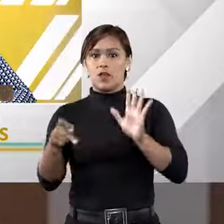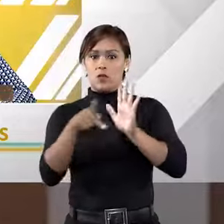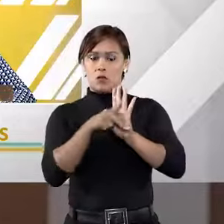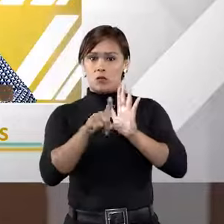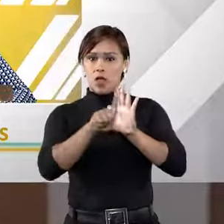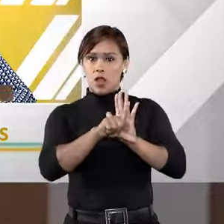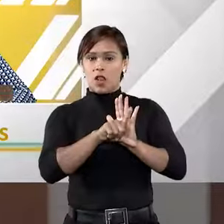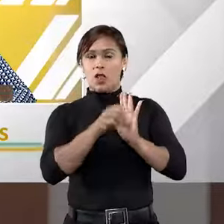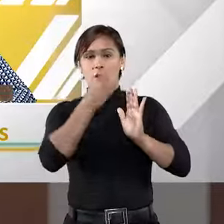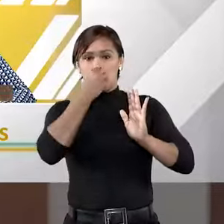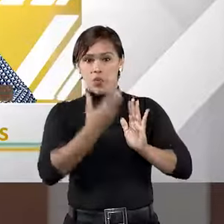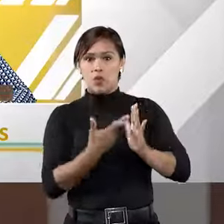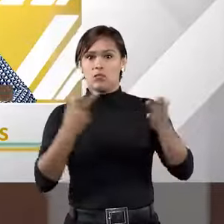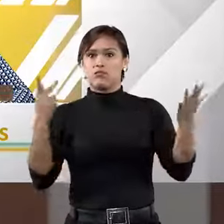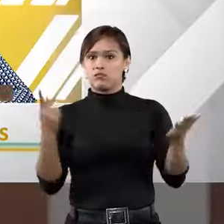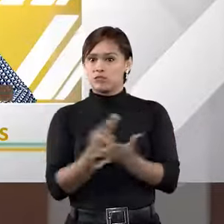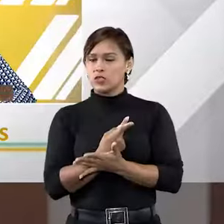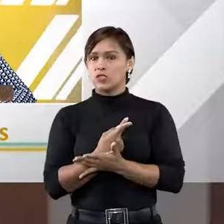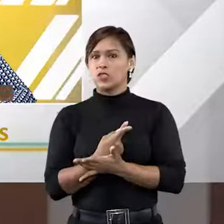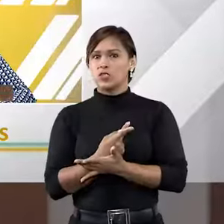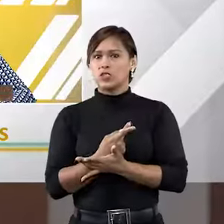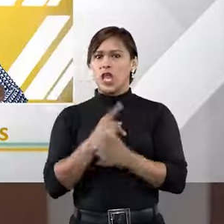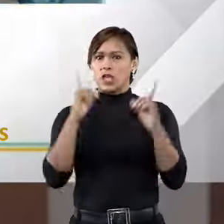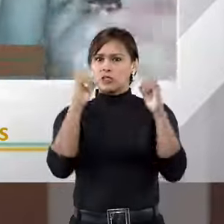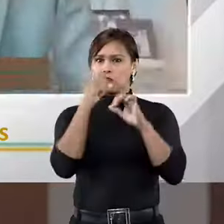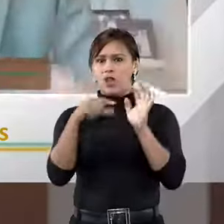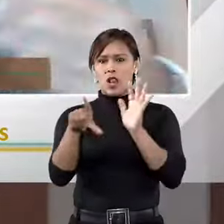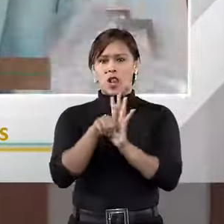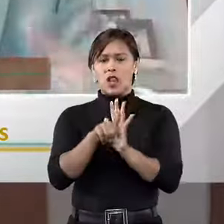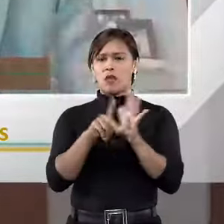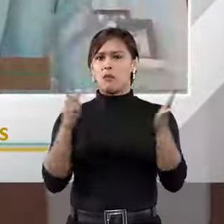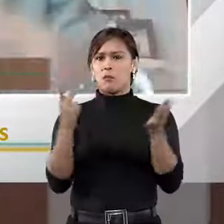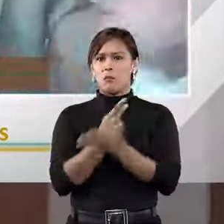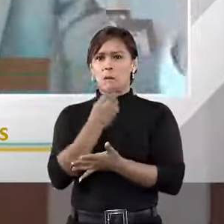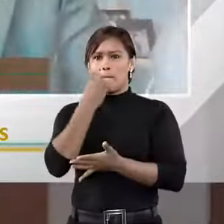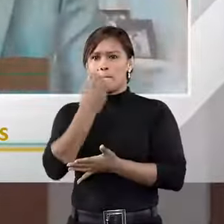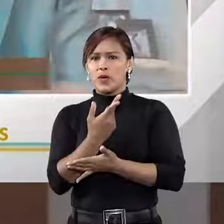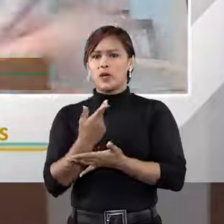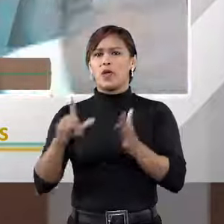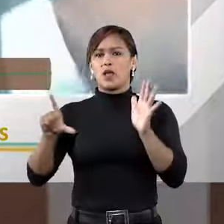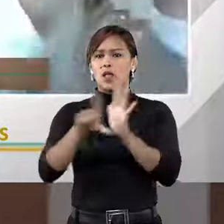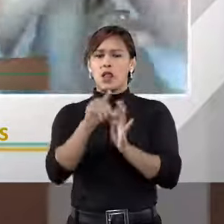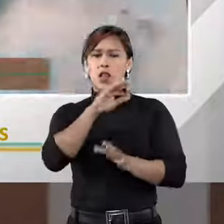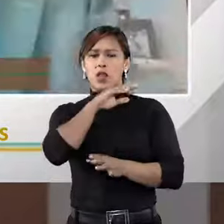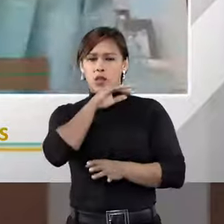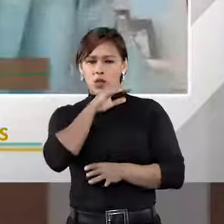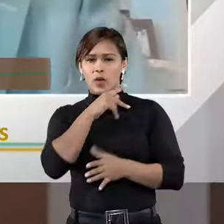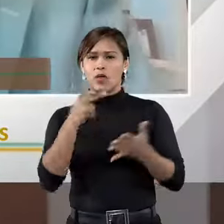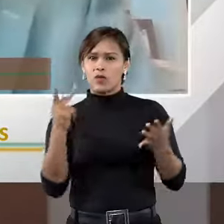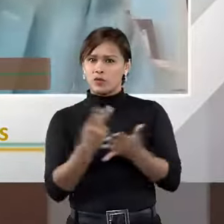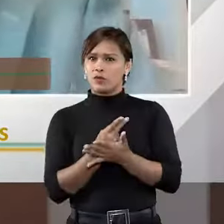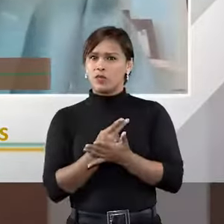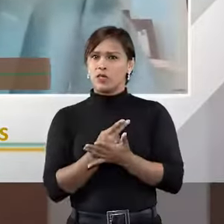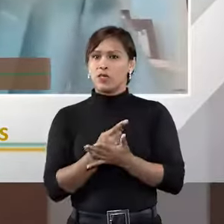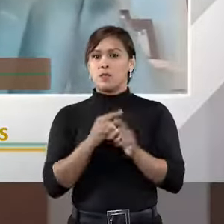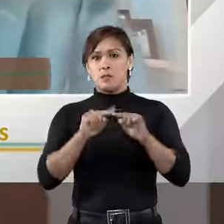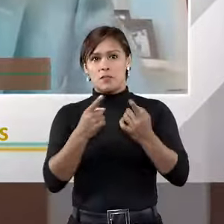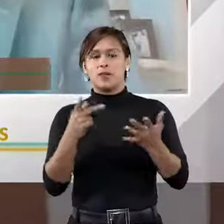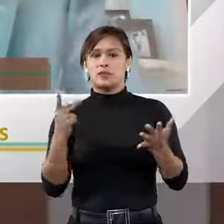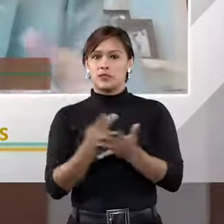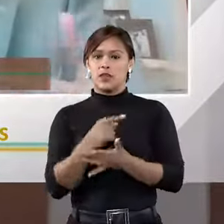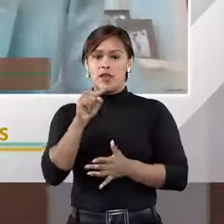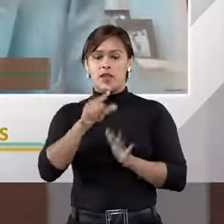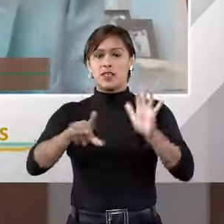boa e que pegou, é raro ter isso no Brasil, tem lei boa que não pega, lei ruim, daí pega, a gente não queria que pegasse, mas pega.